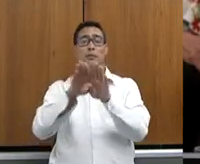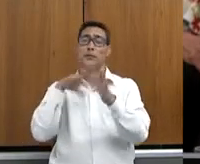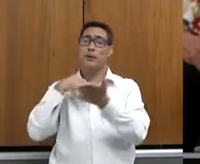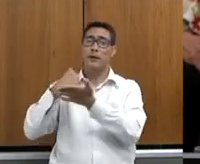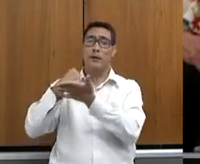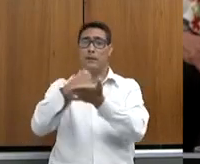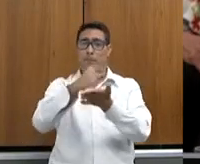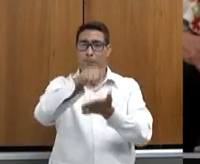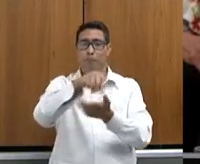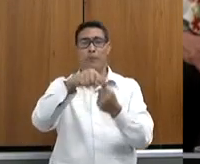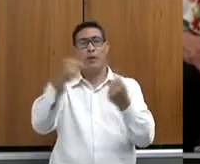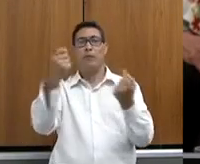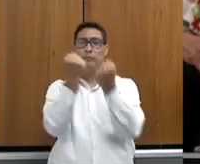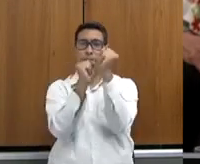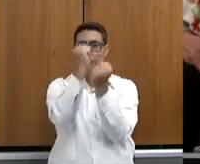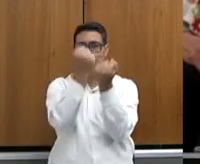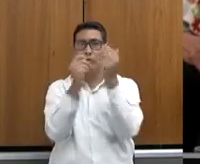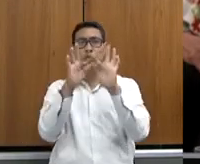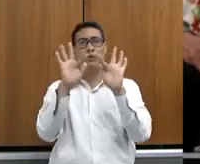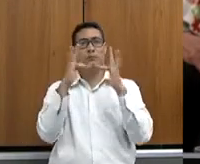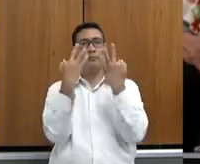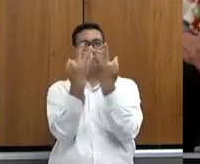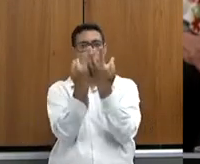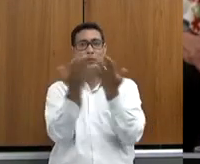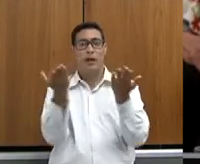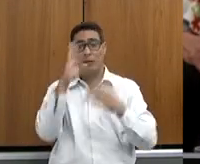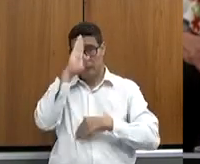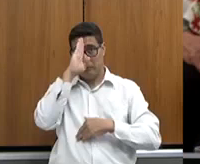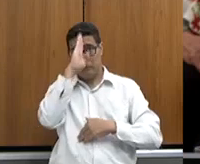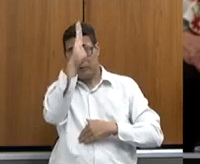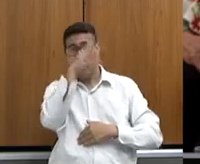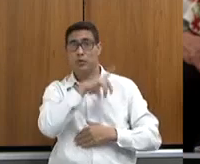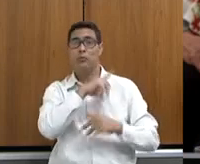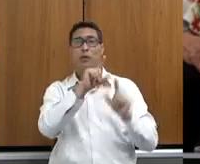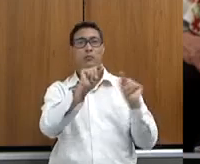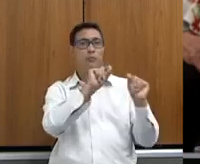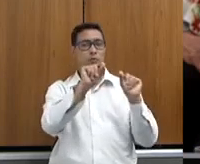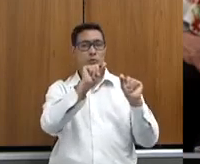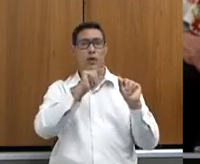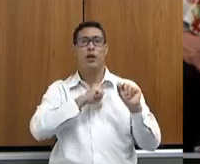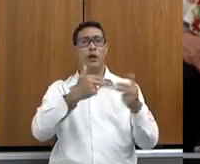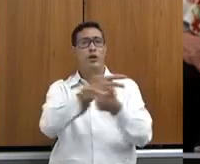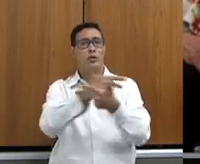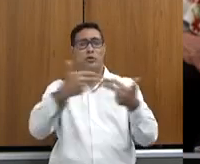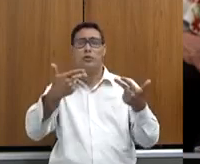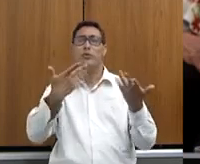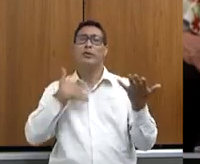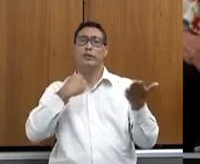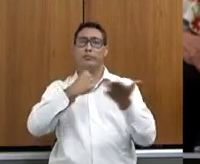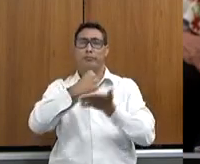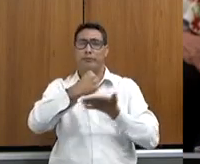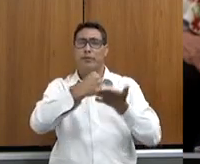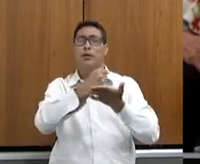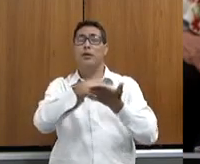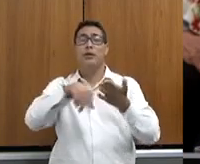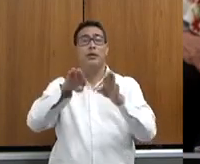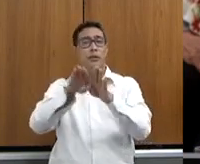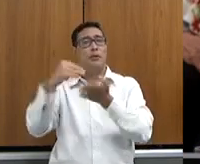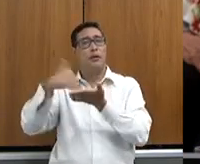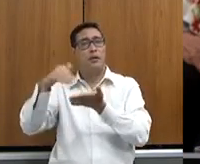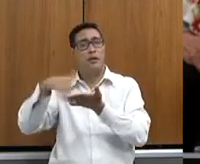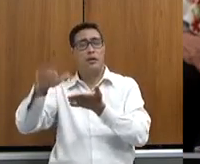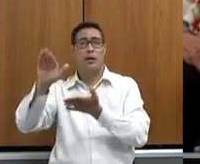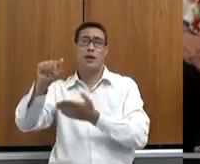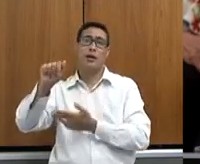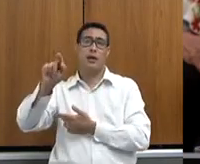à agroindústria familiar, preocupado com a questão dos vulneráveis, que a Secretaria da Agricultura está preocupada com isso, nós